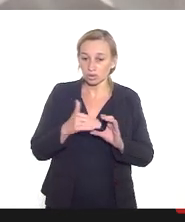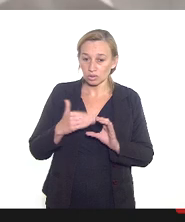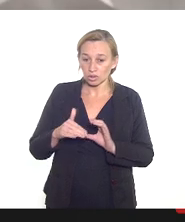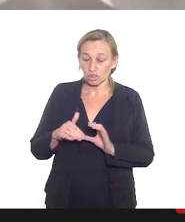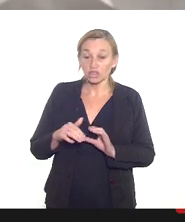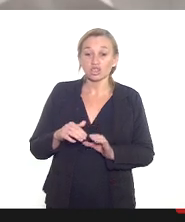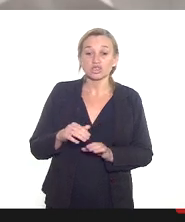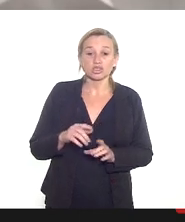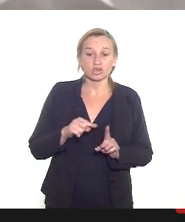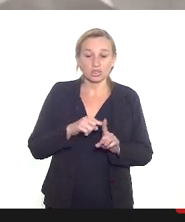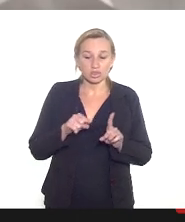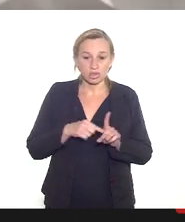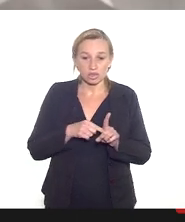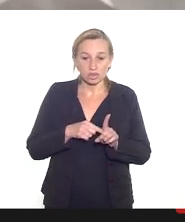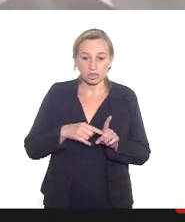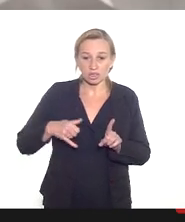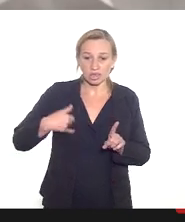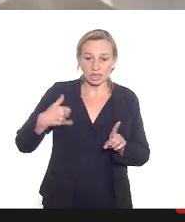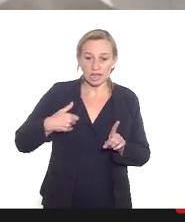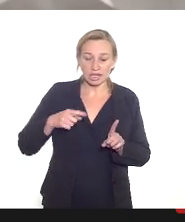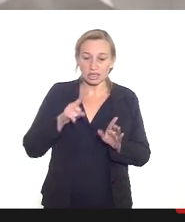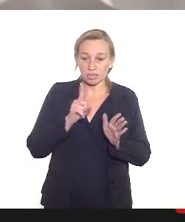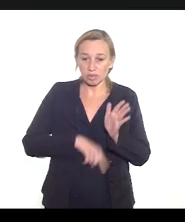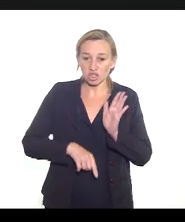quando forem menores de 18 anos?